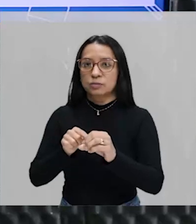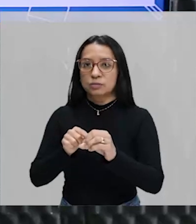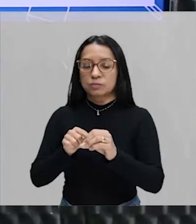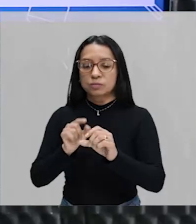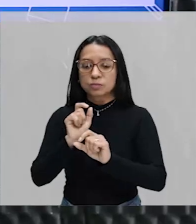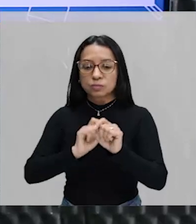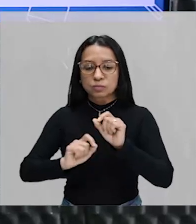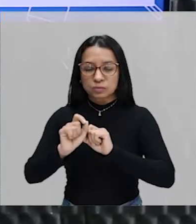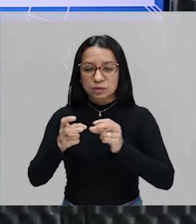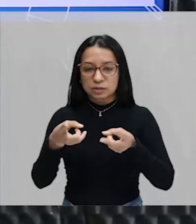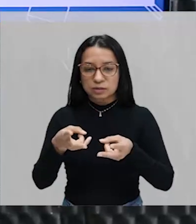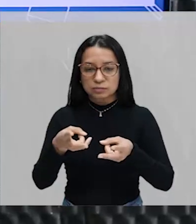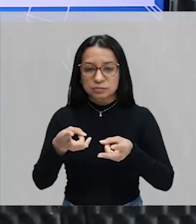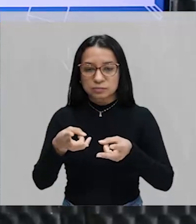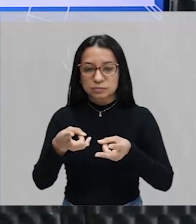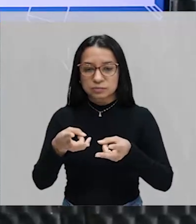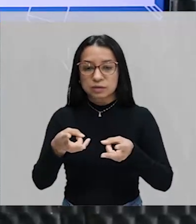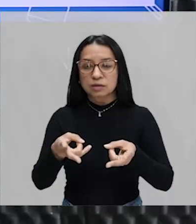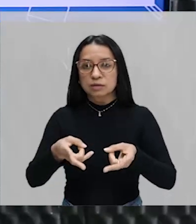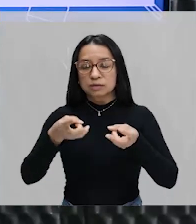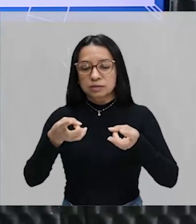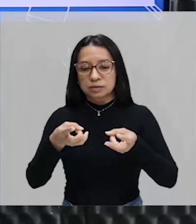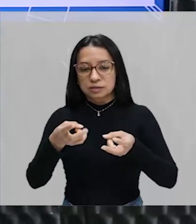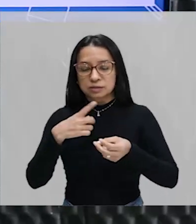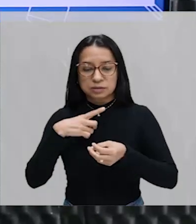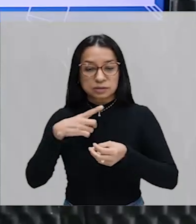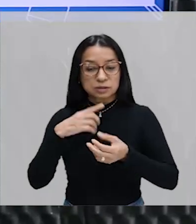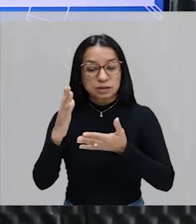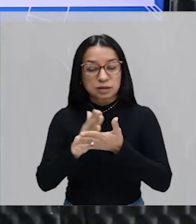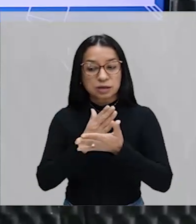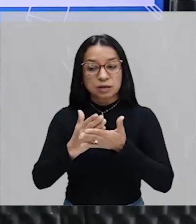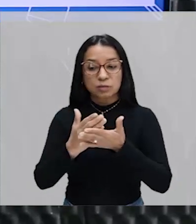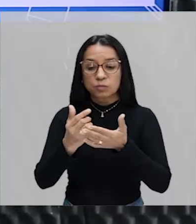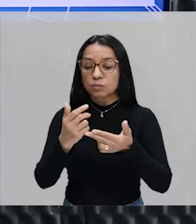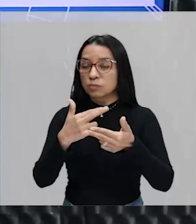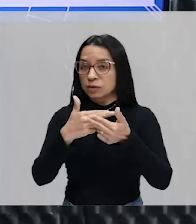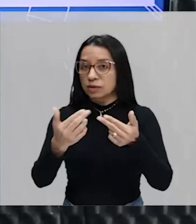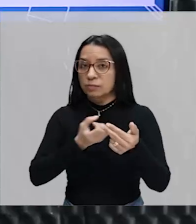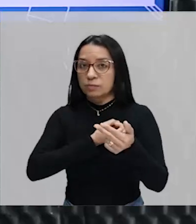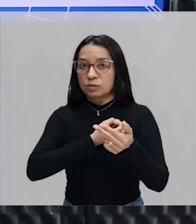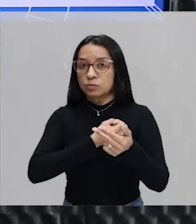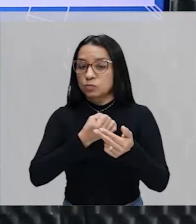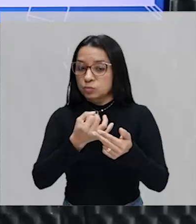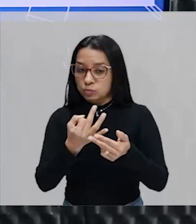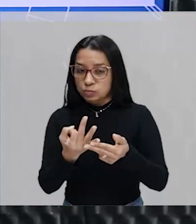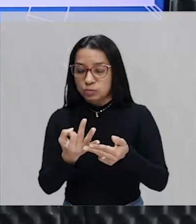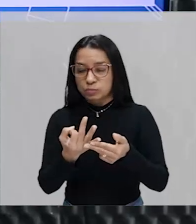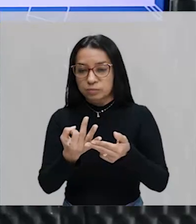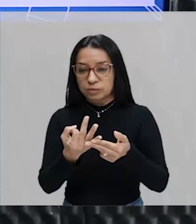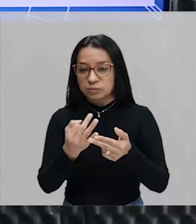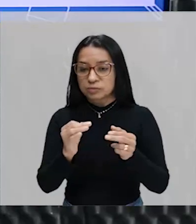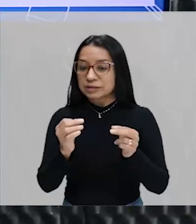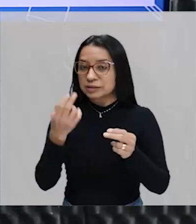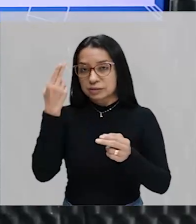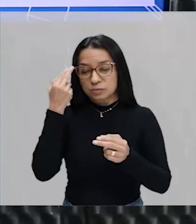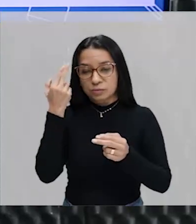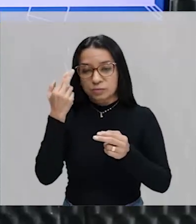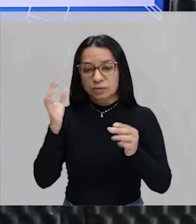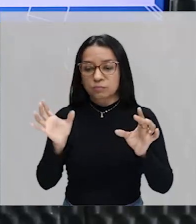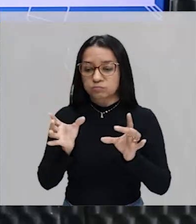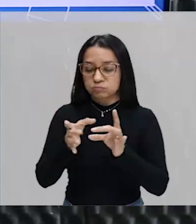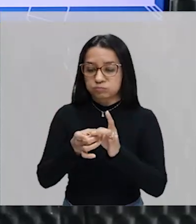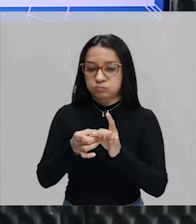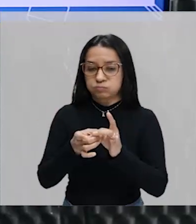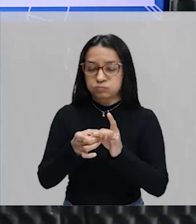É como se eu estivesse te perguntando, tem algum elemento que é comum aos dois conjuntos dados? Quem é esse elemento ou